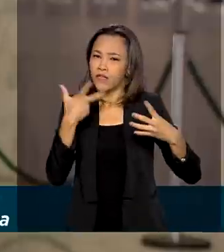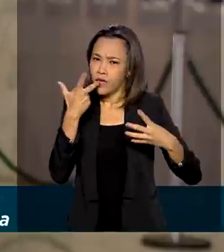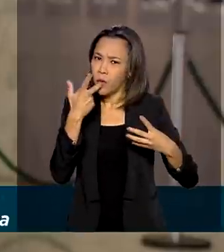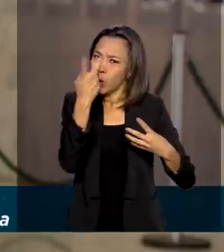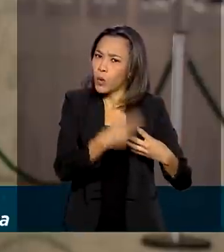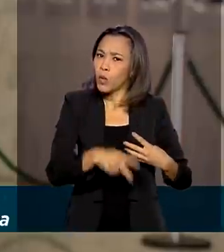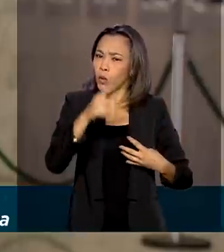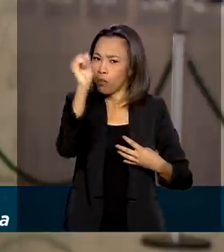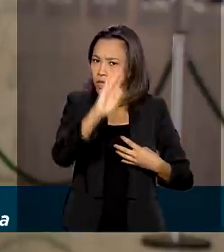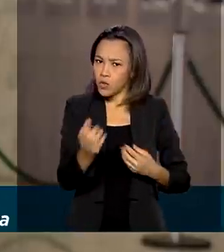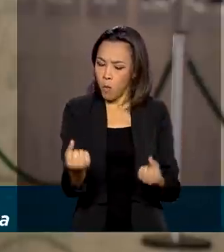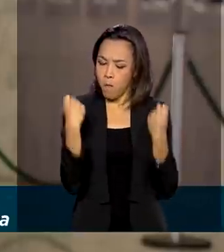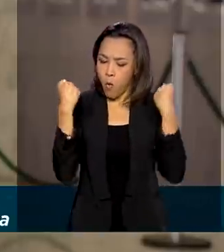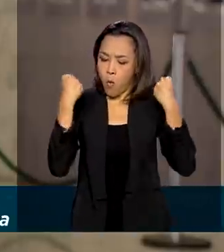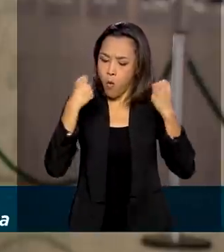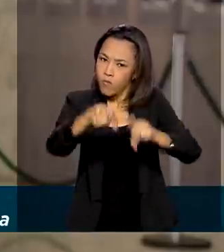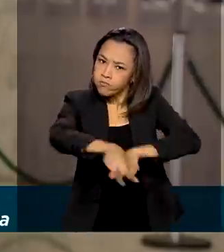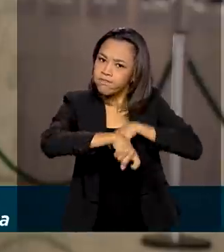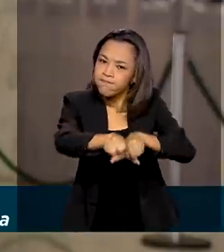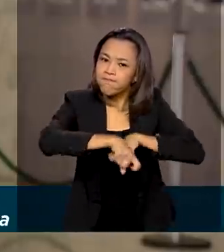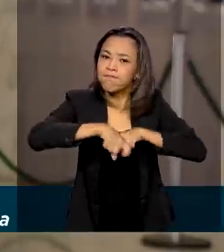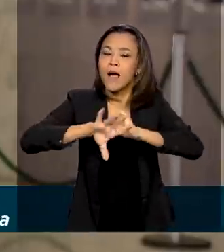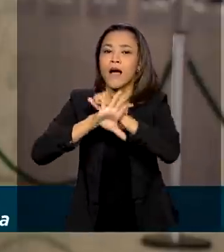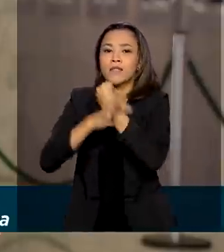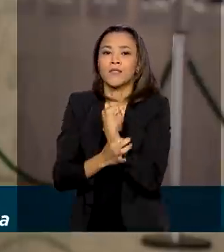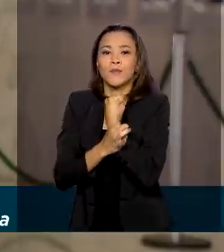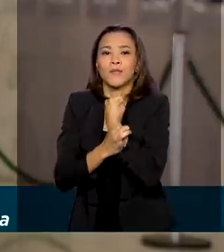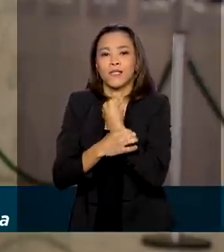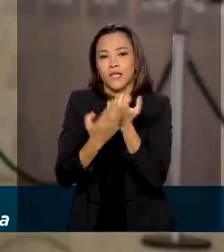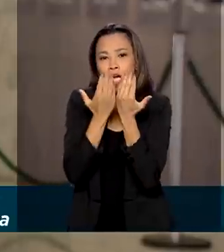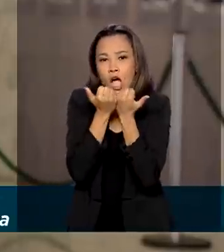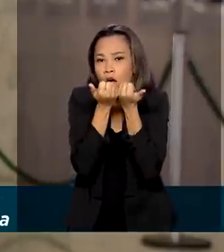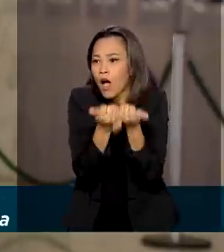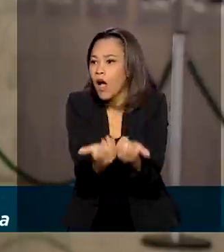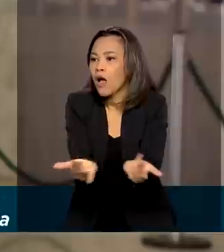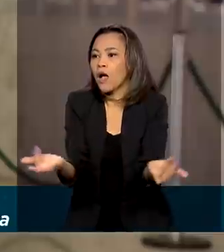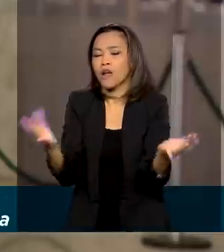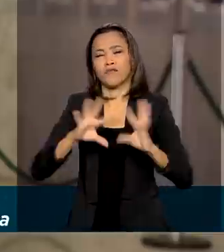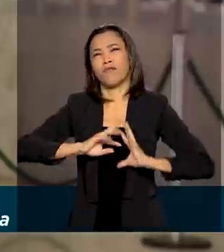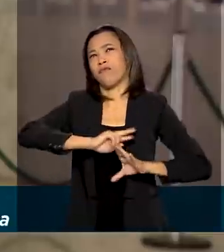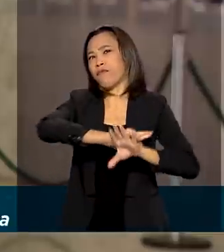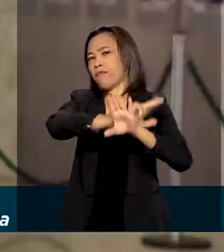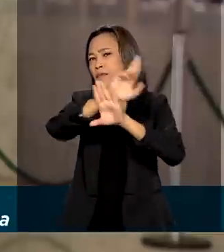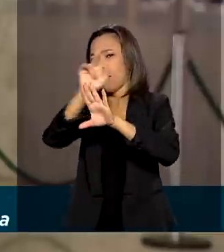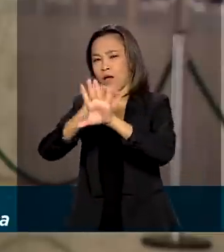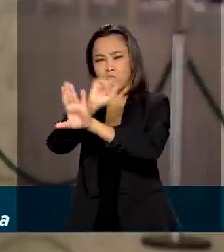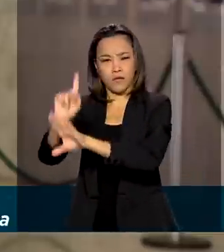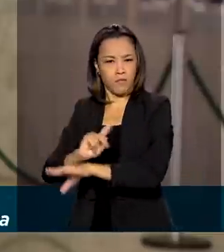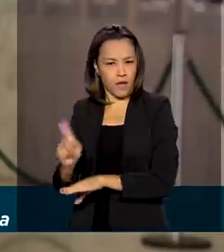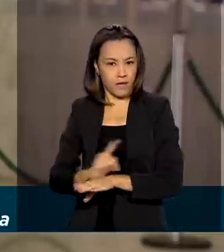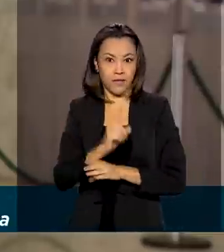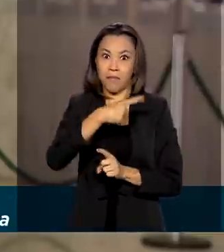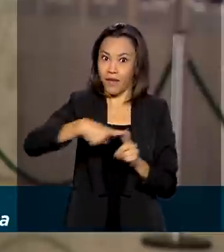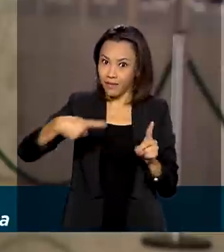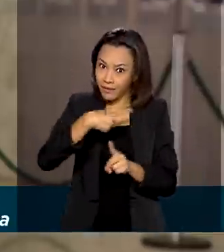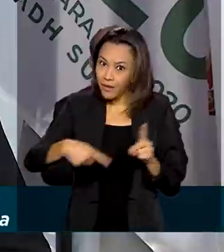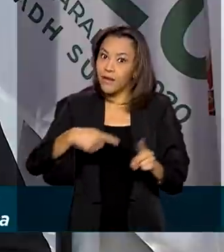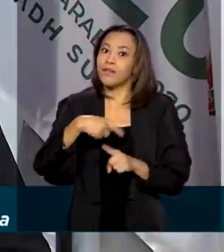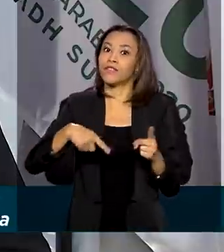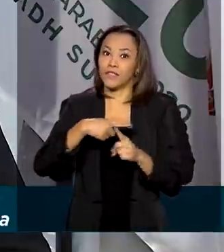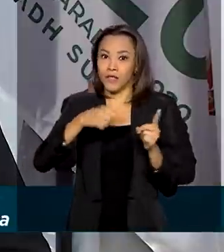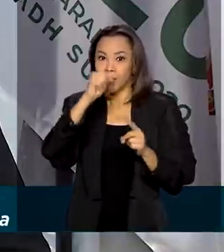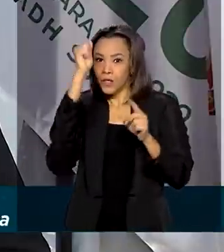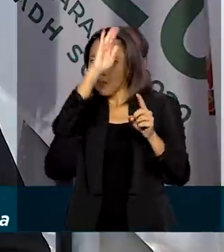agrícola para garantir a segurança alimentar de vários países. Isso com mais da metade do território preservado.